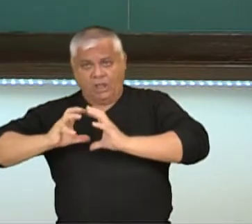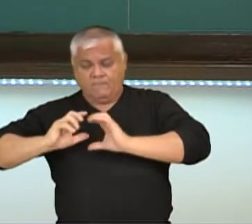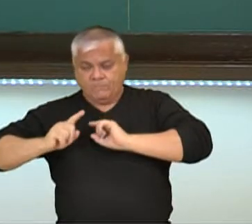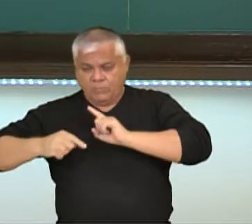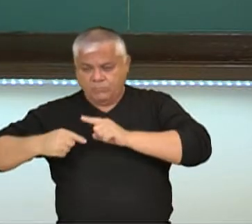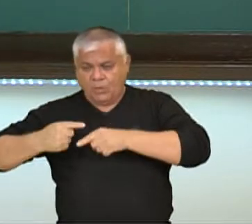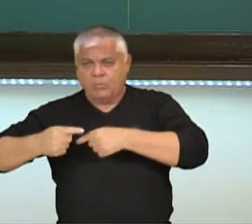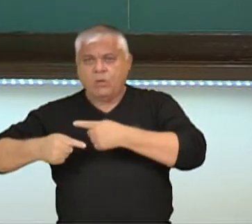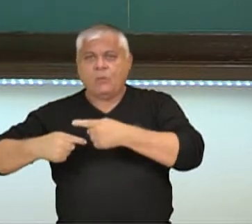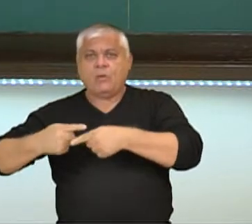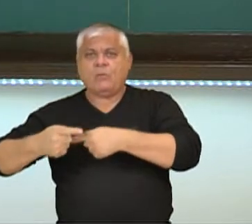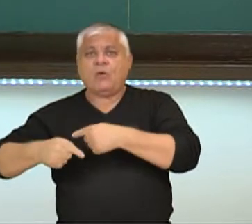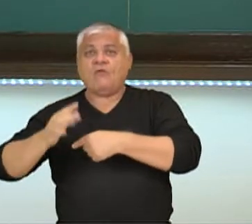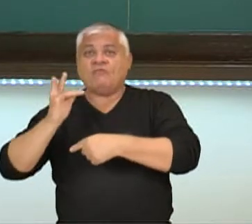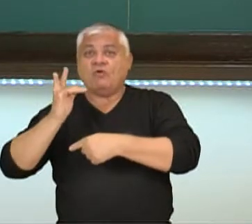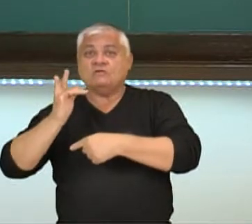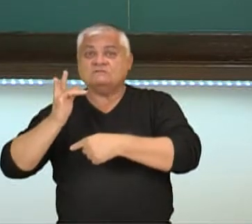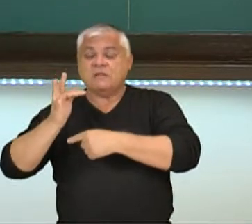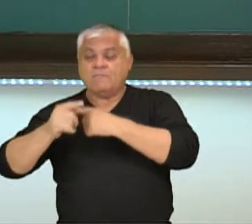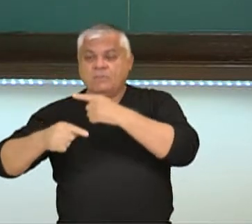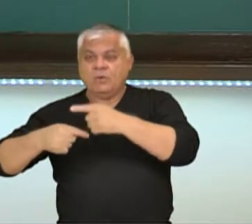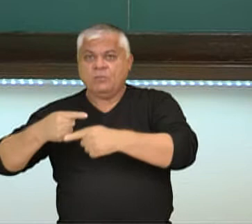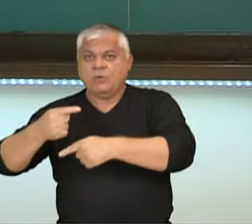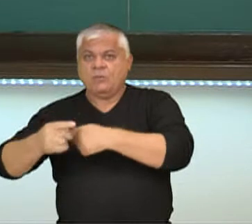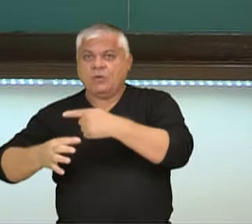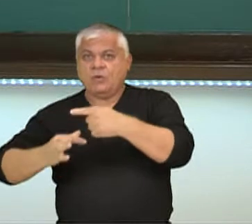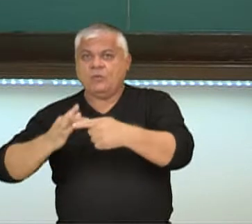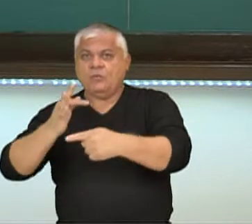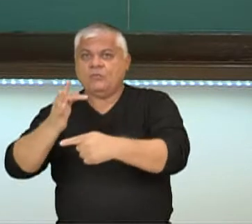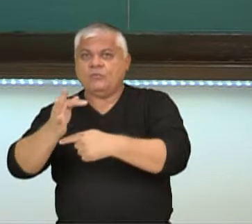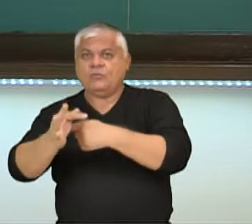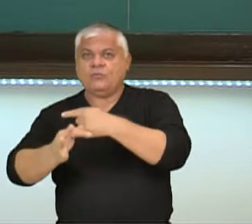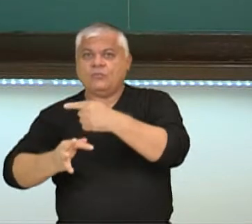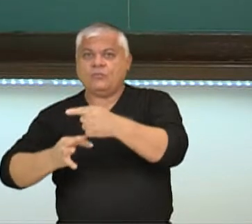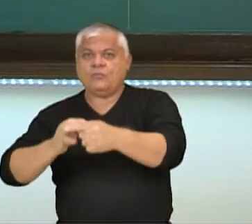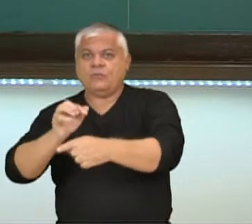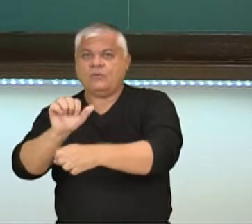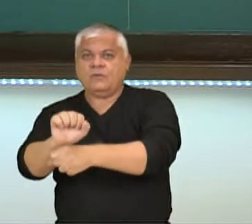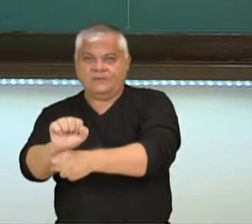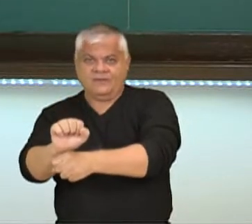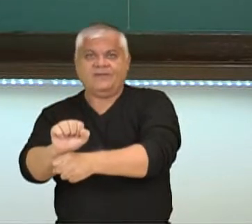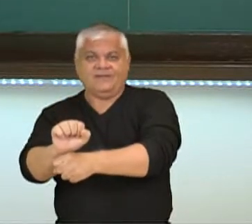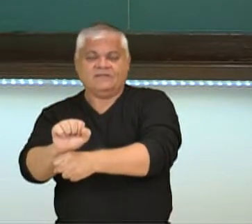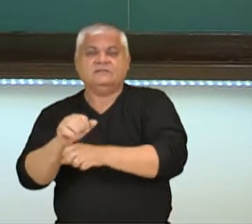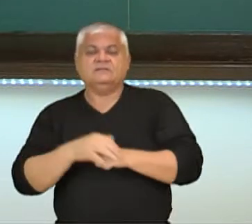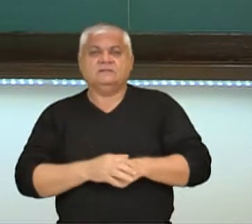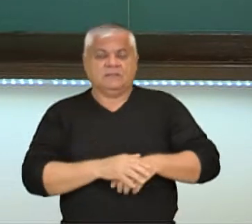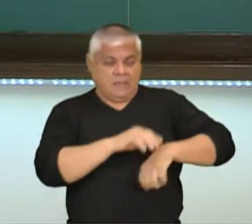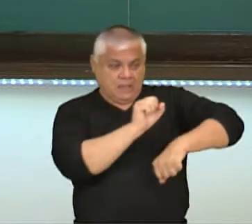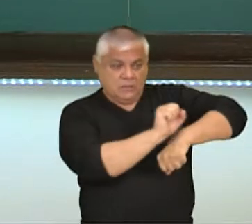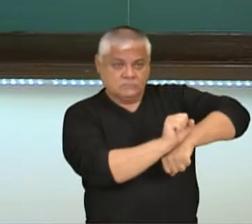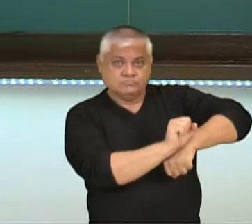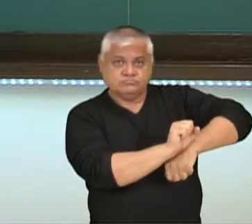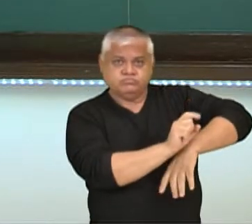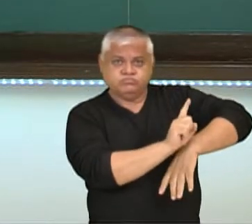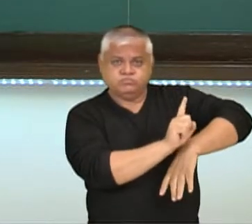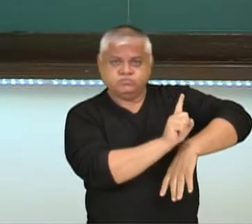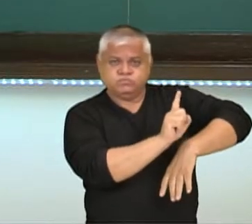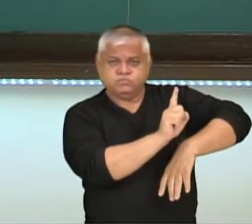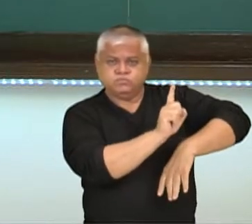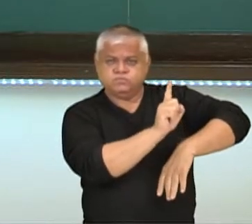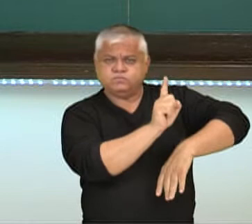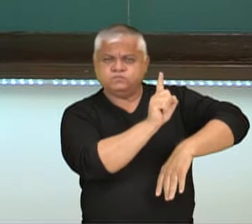porque tem uma força que vai se opor ao movimento da bola. A nave, por que eles desligam os motores?